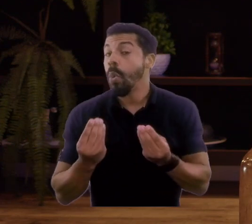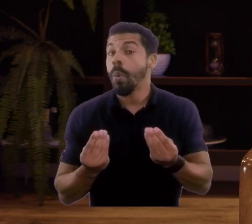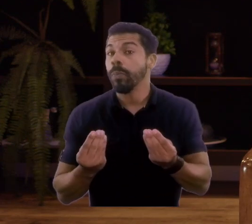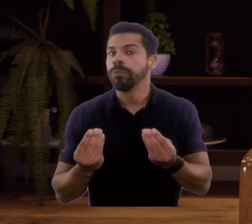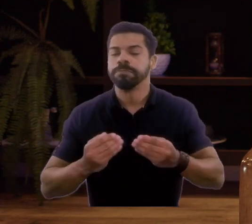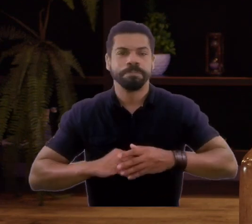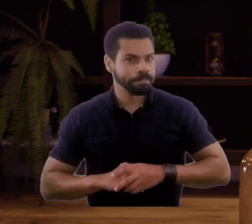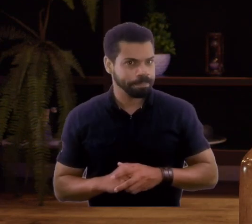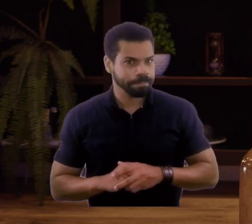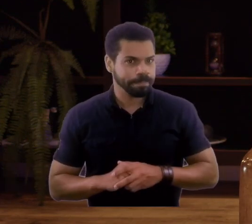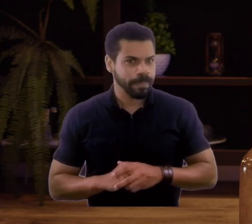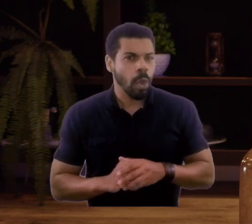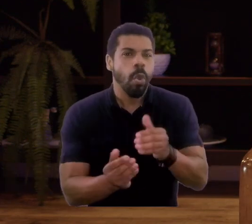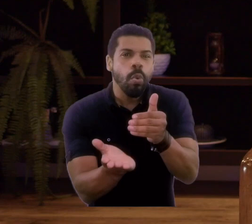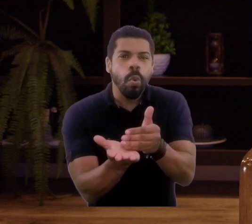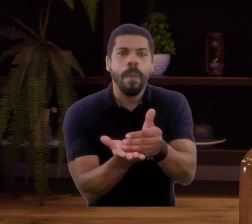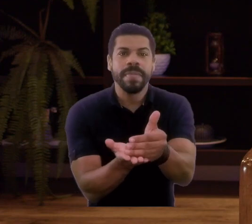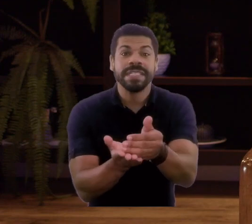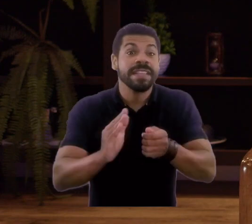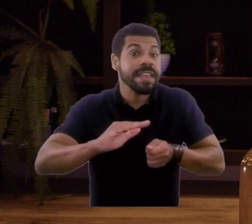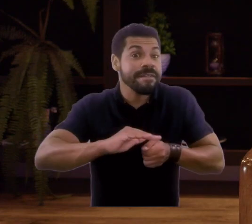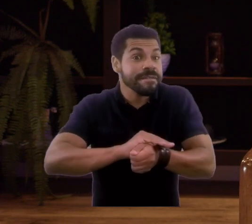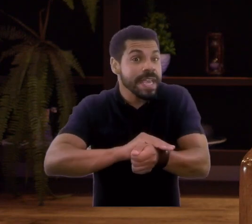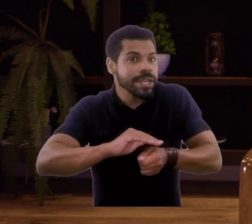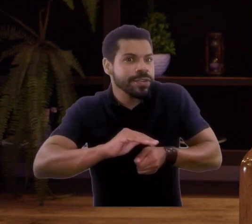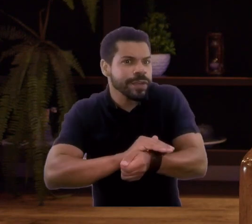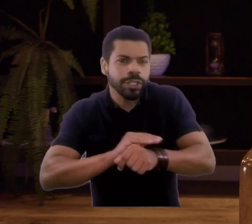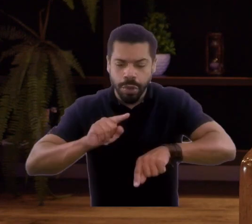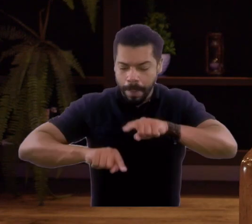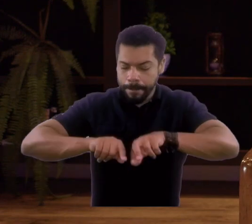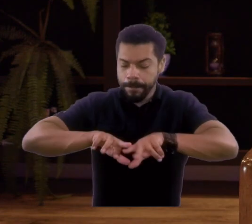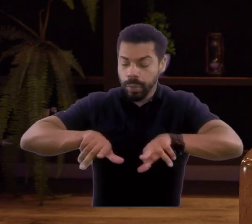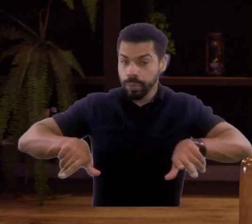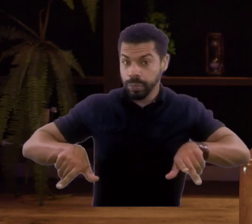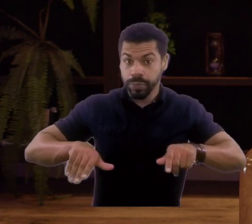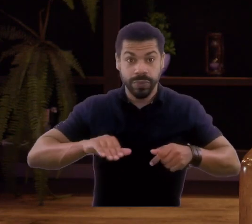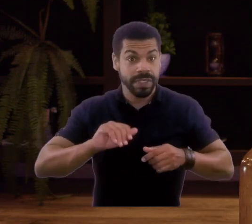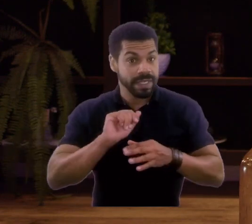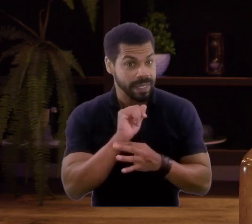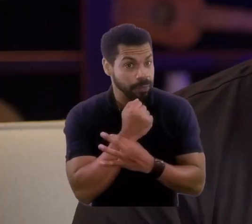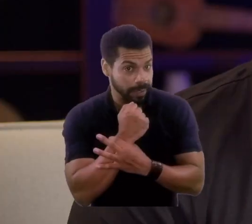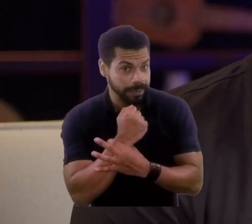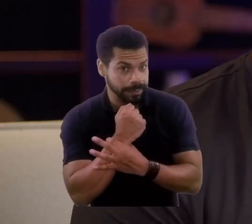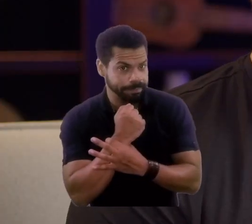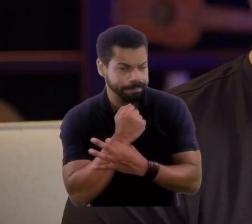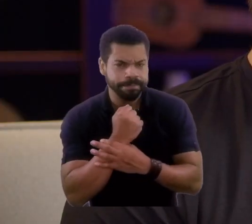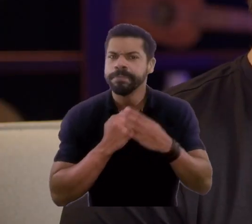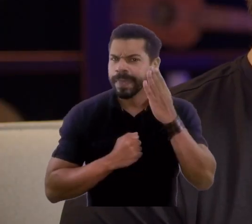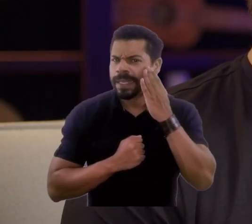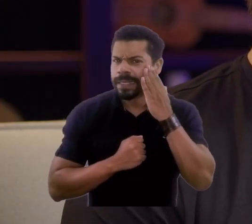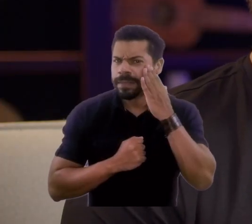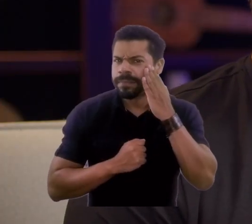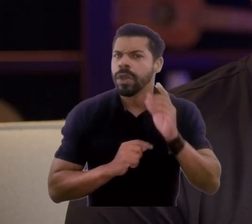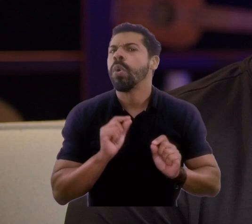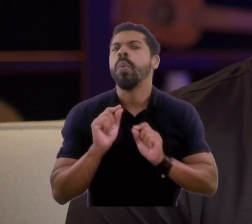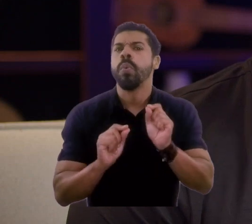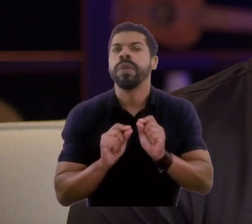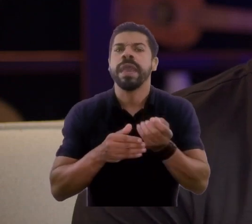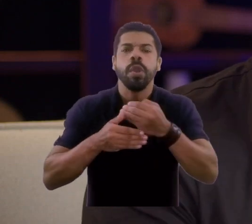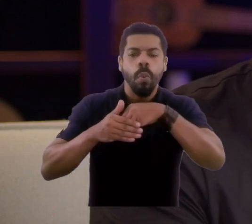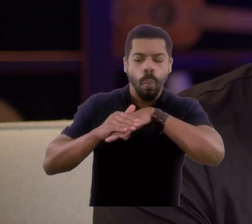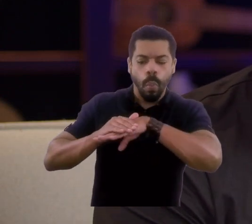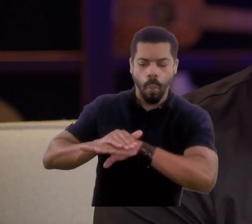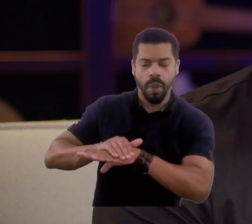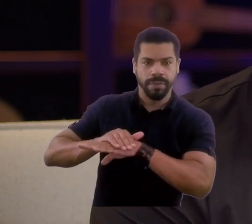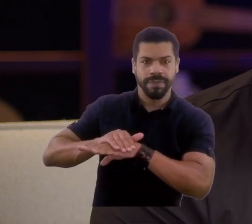E como é que você blinda as suas finanças? Começando a investir com produtos de segurança. Isso você faz com a criação daquilo que a gente